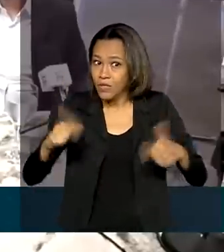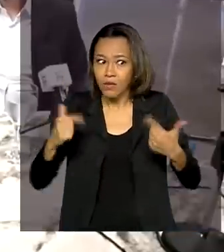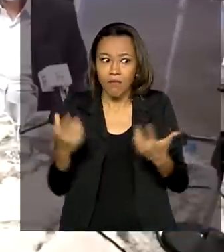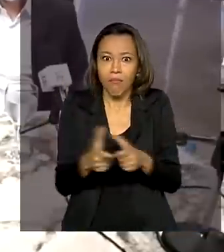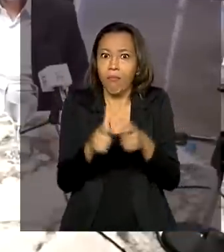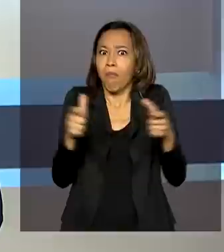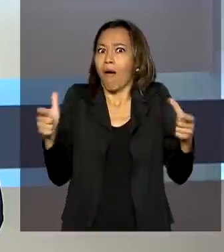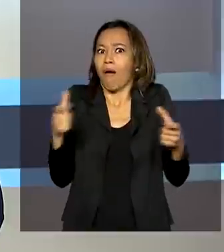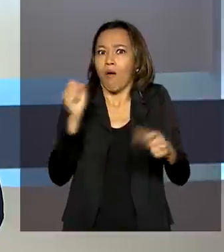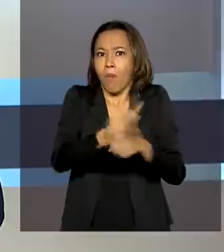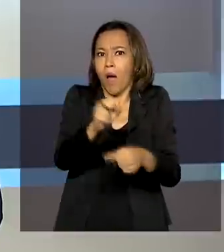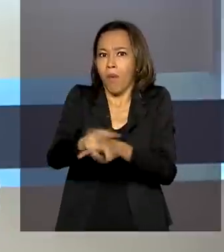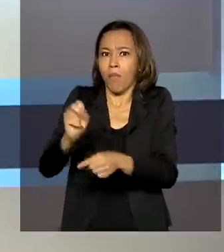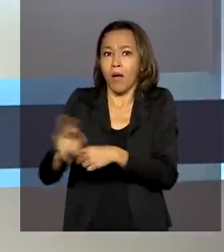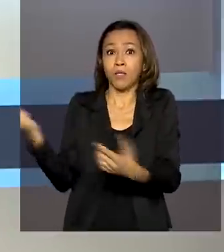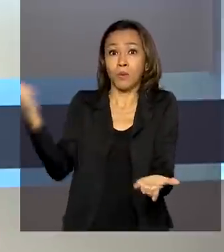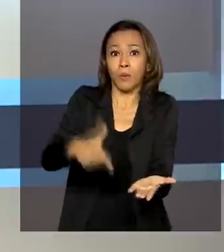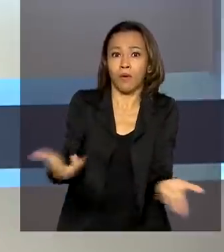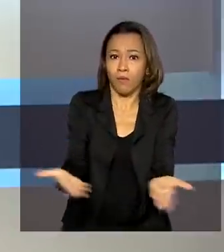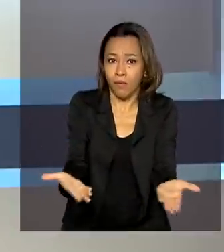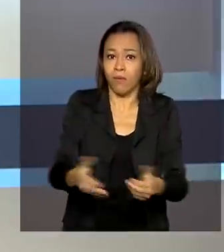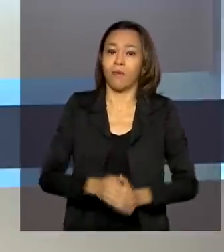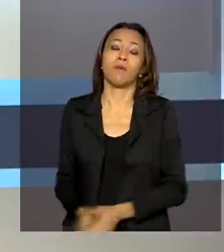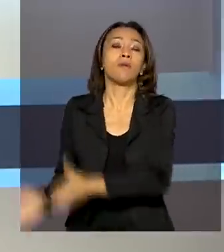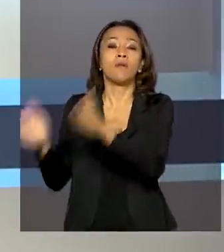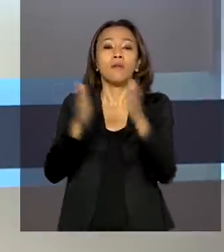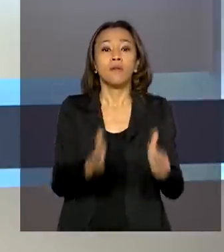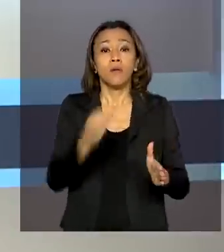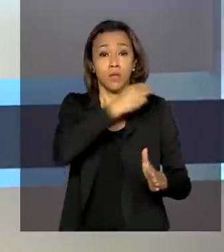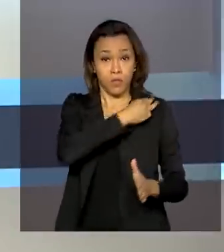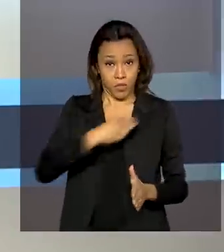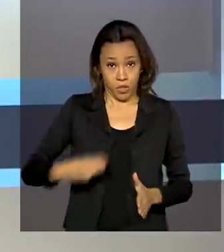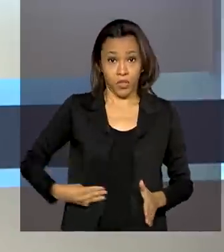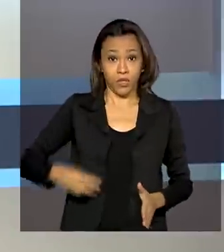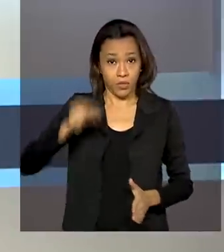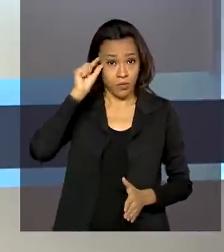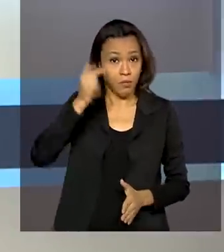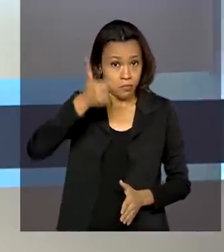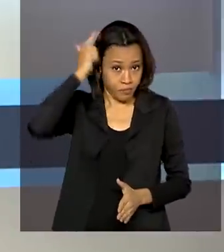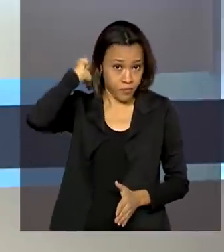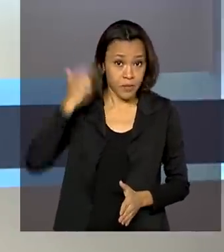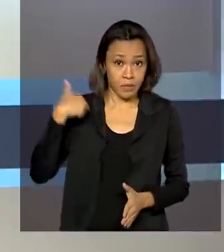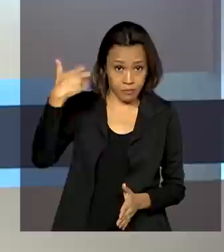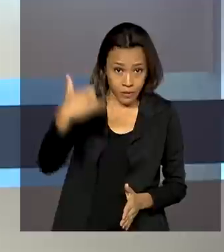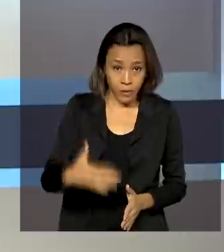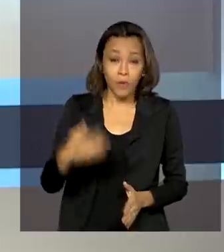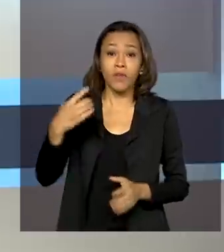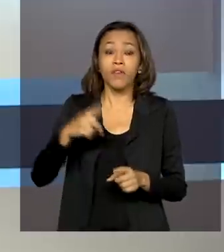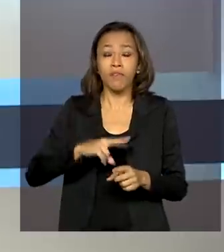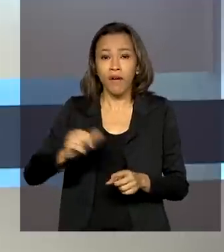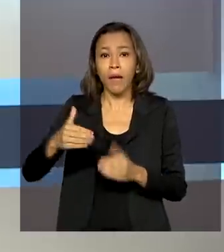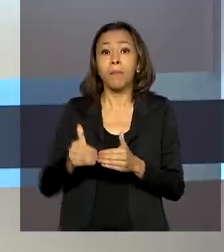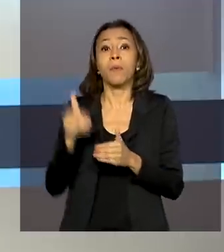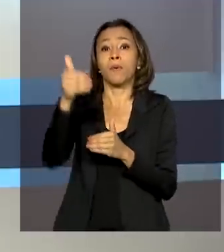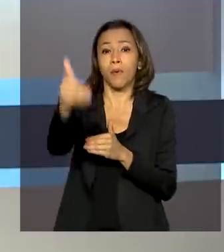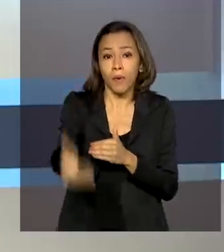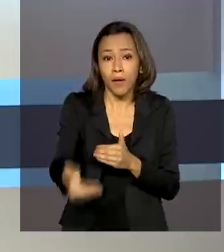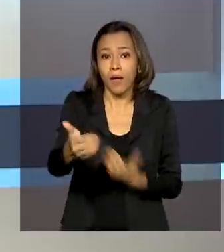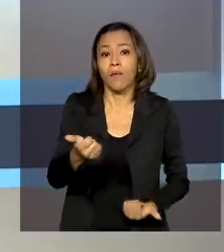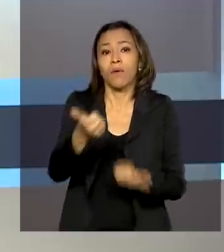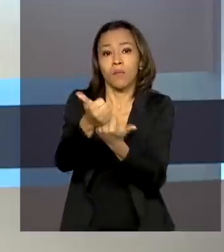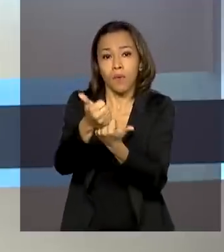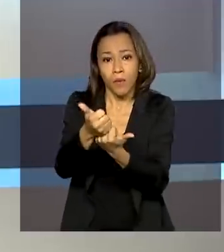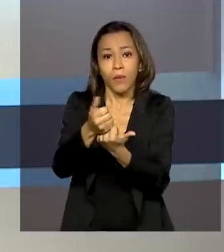geração de empregos. E o ministro Paulo Guedes também anunciou que o governo vai prorrogar o benefício emergencial de preservação do